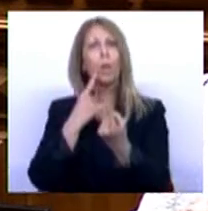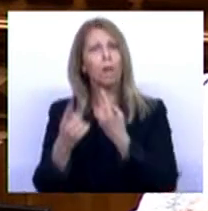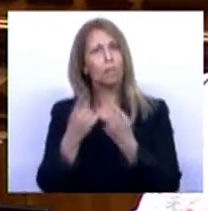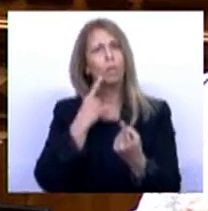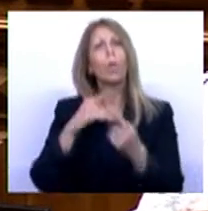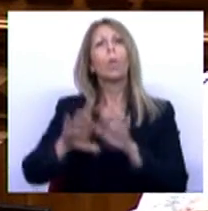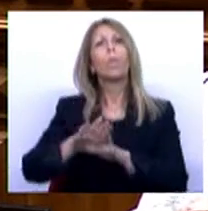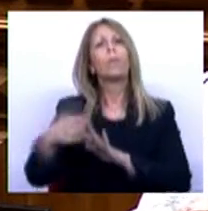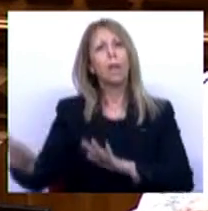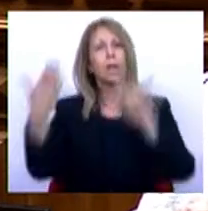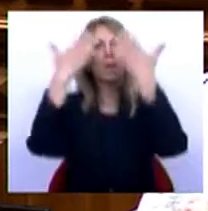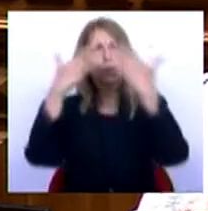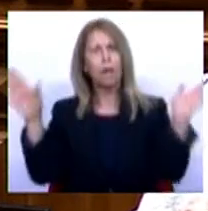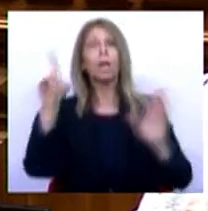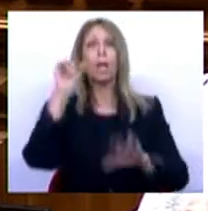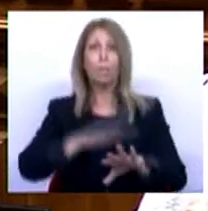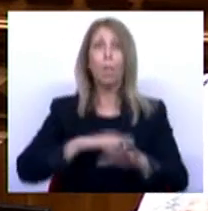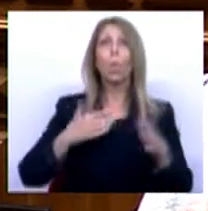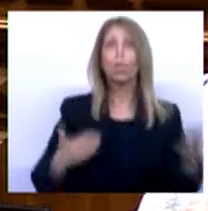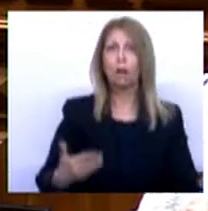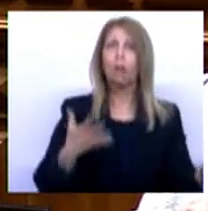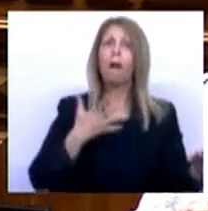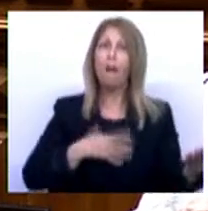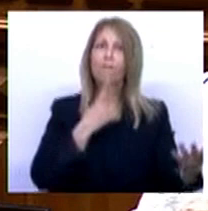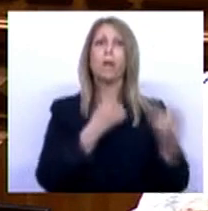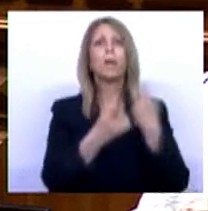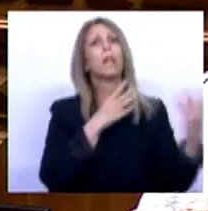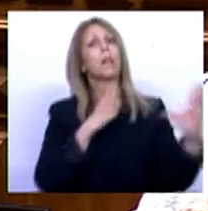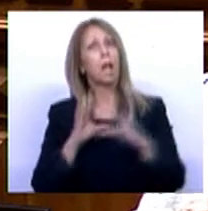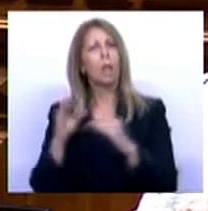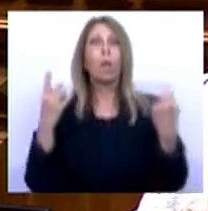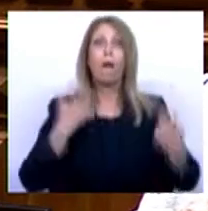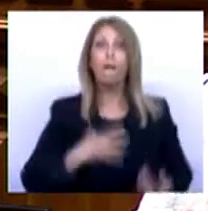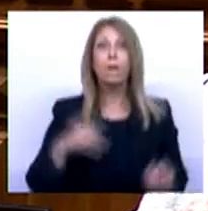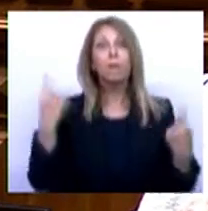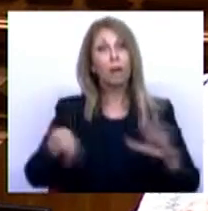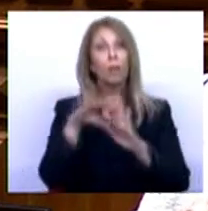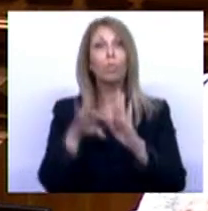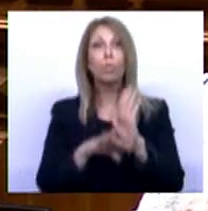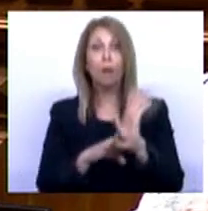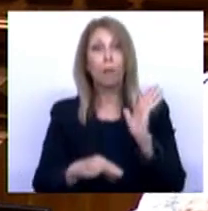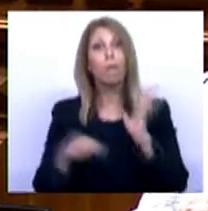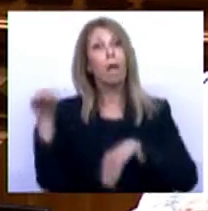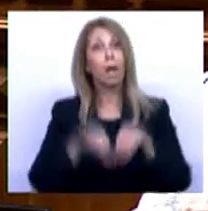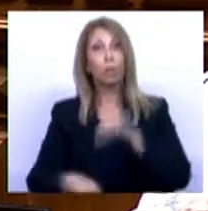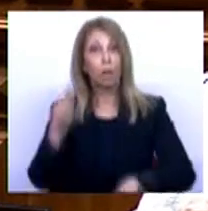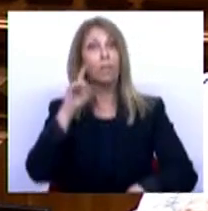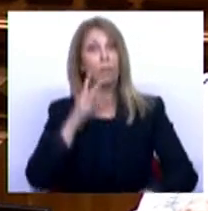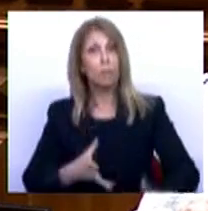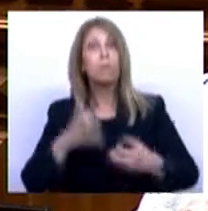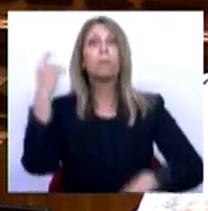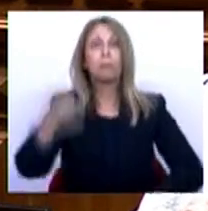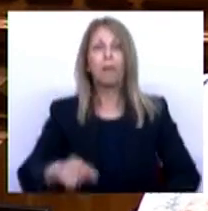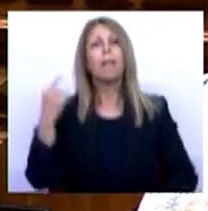esquerda, tem um programa eleitoral para defender. Tem um compromisso que